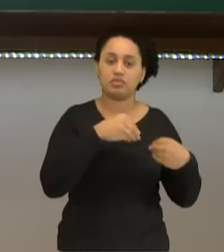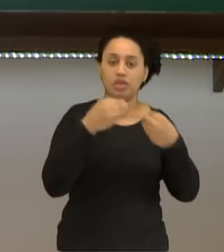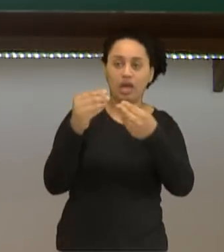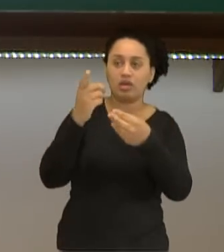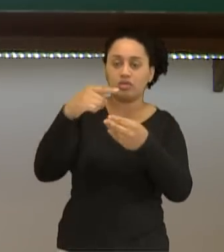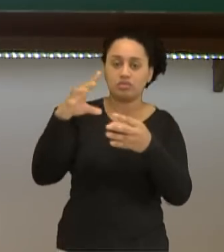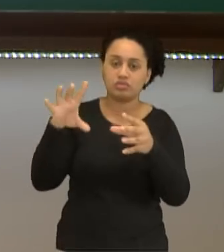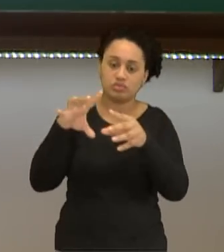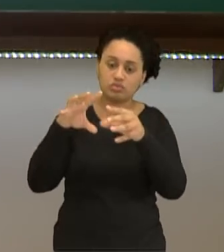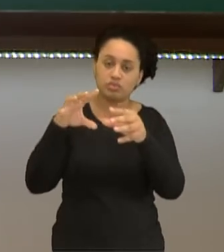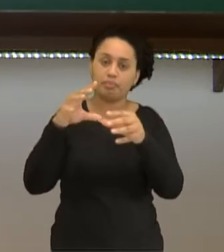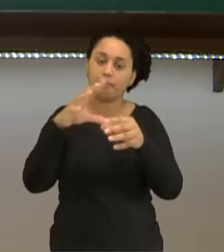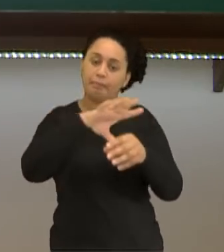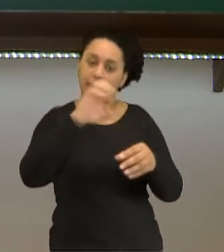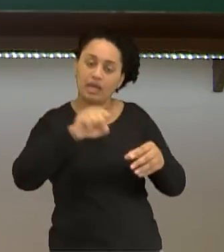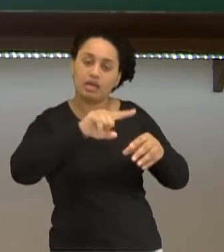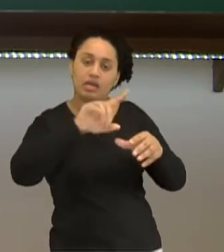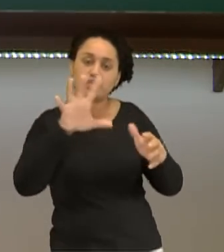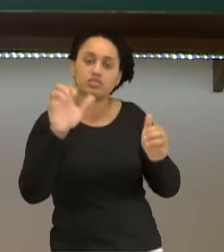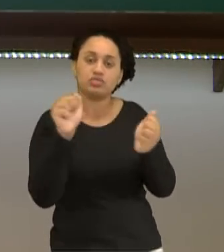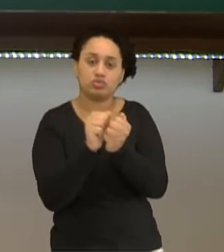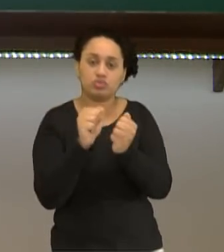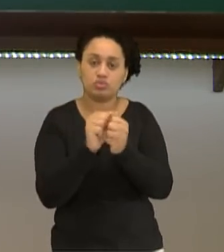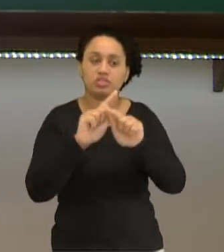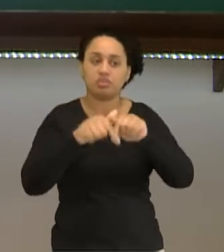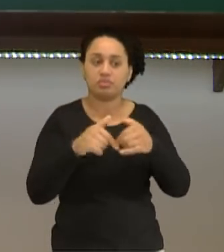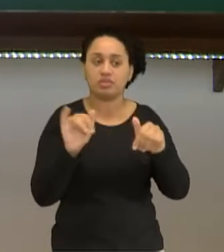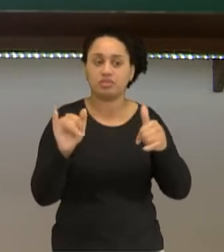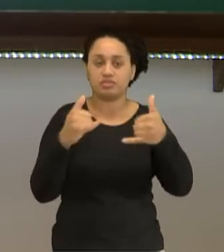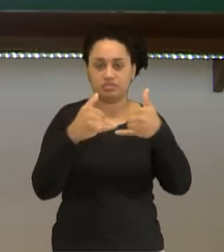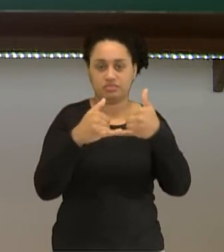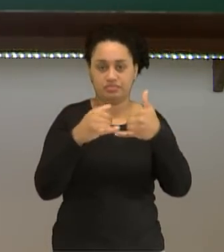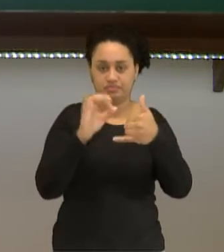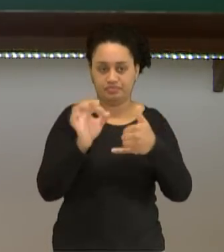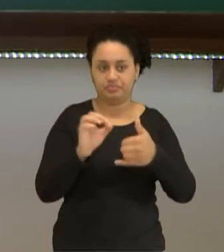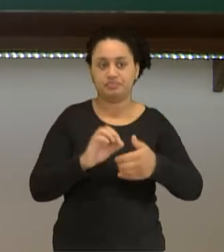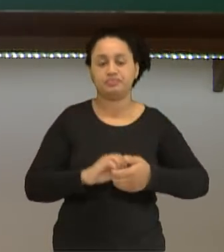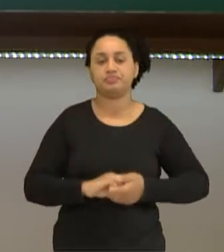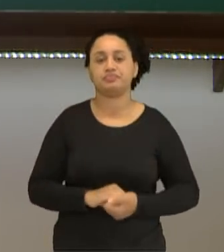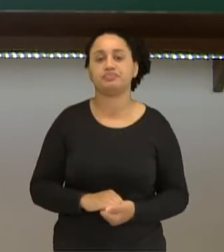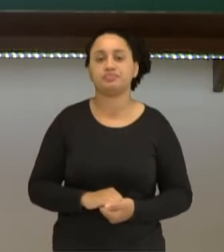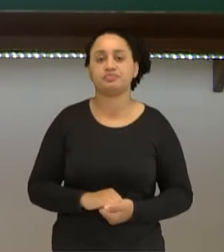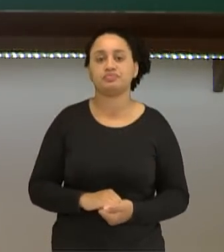eles vão se unir quimicamente através de uma ligação chamada ligação iônica. Beleza?